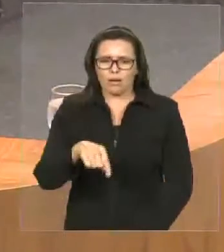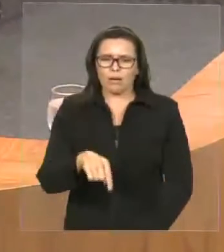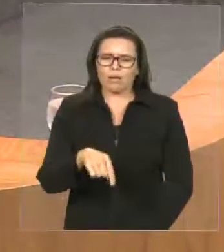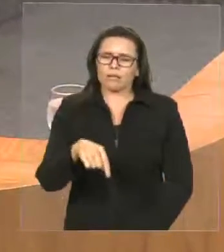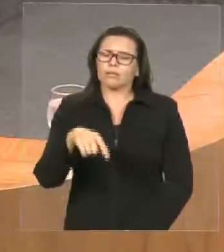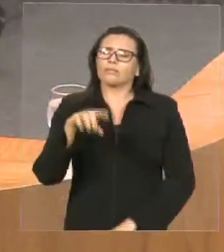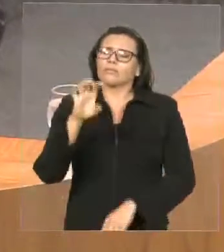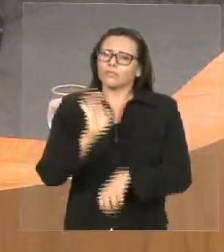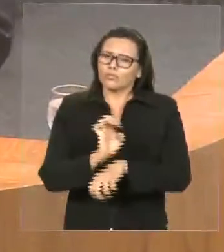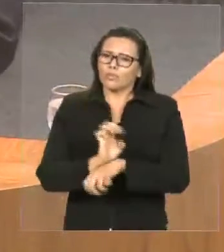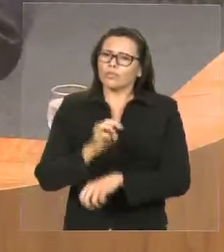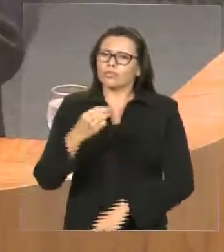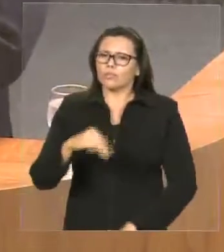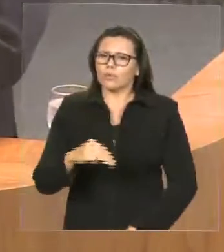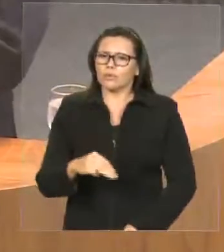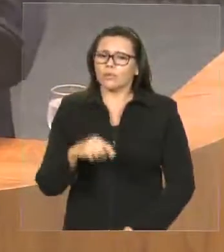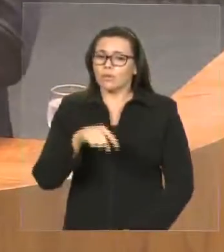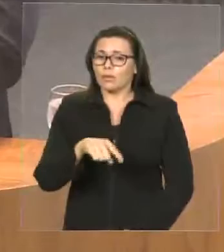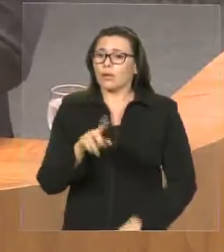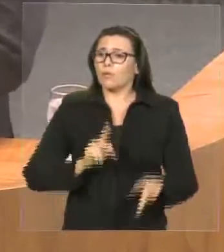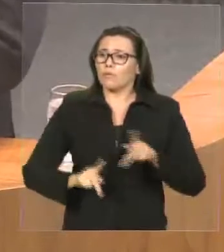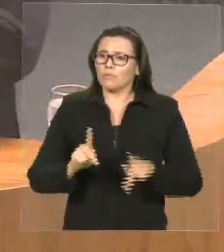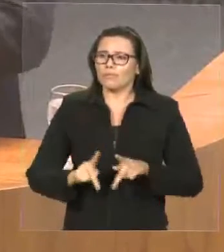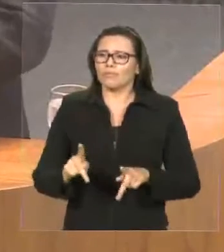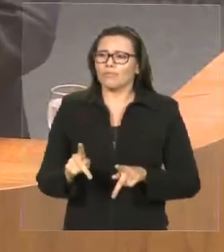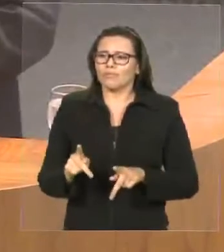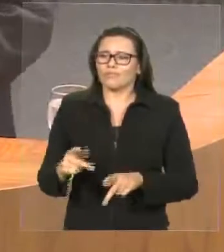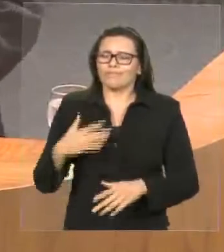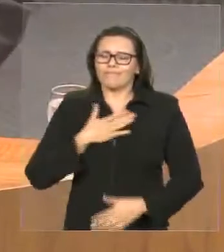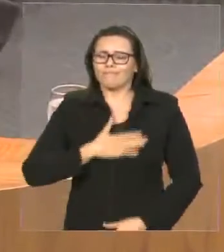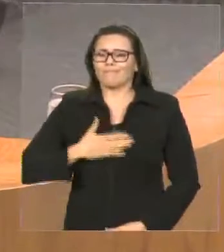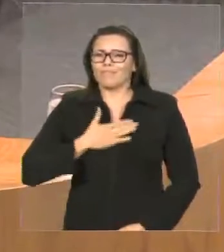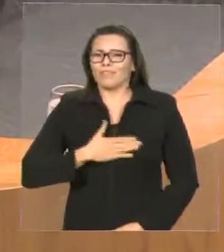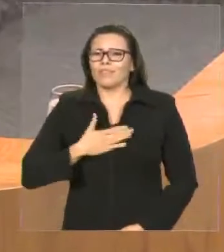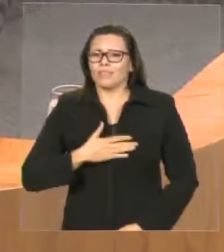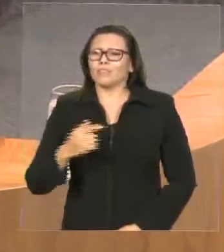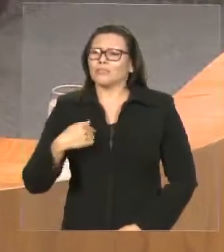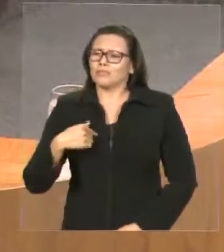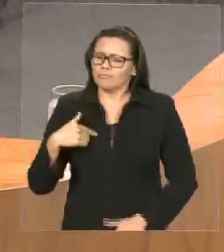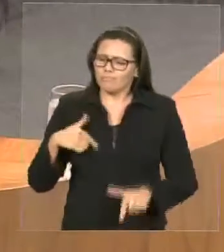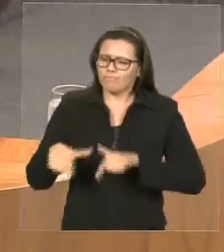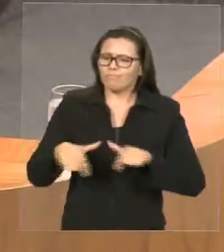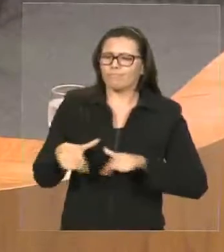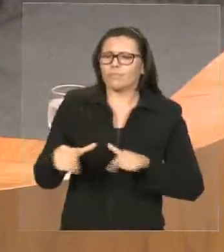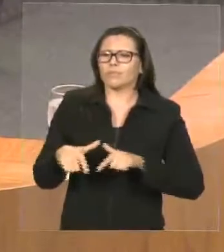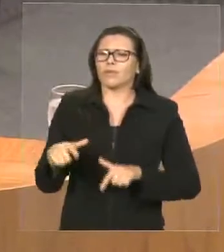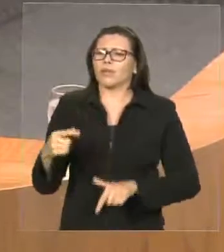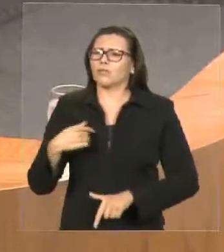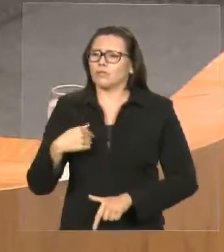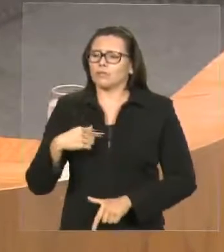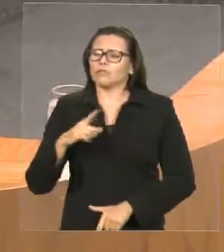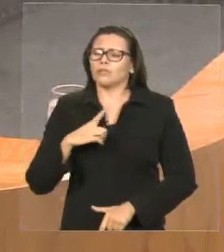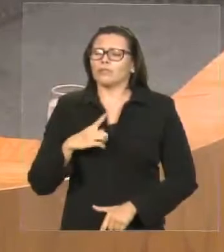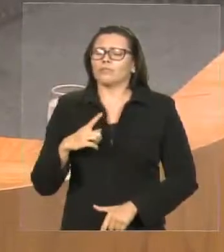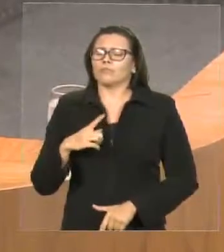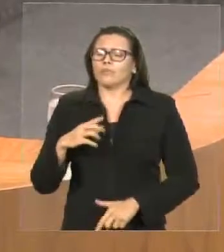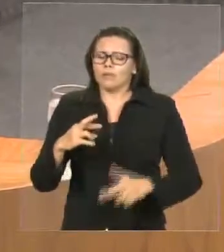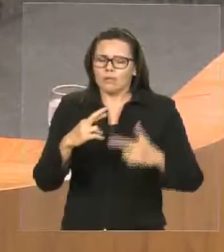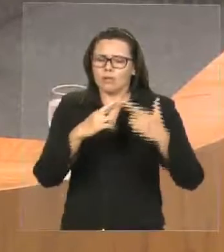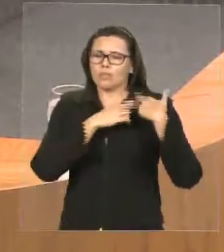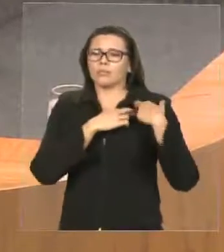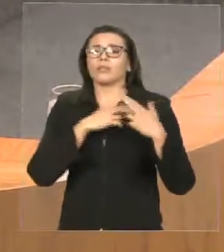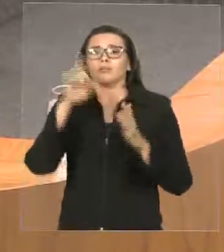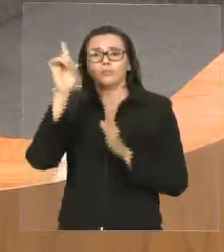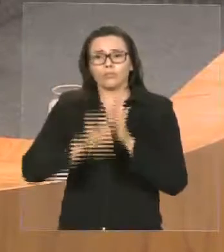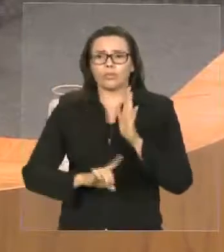recebeu com muita alegria, essa informação, o nosso trabalho, a nossa atuação, onde nós temos o dever e o direito, como representante